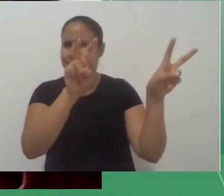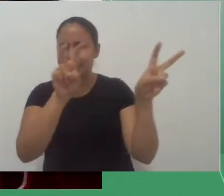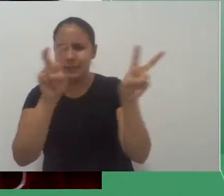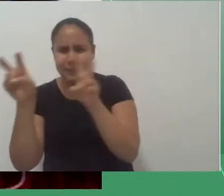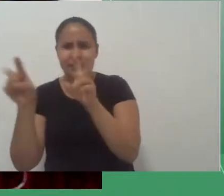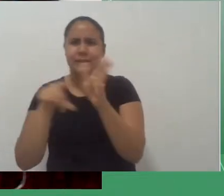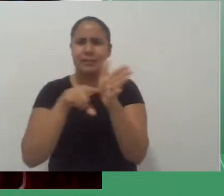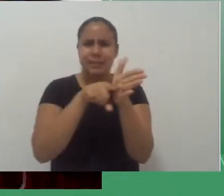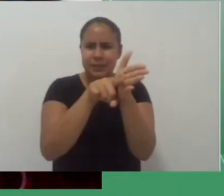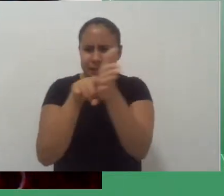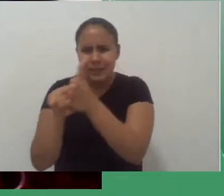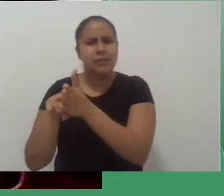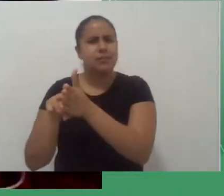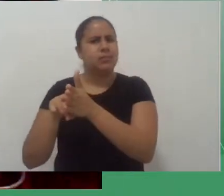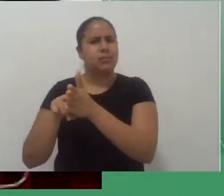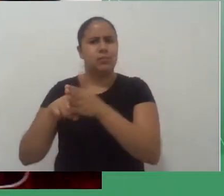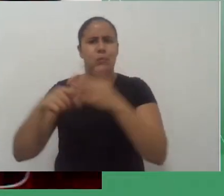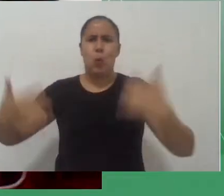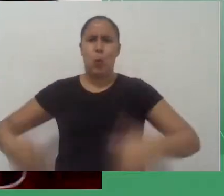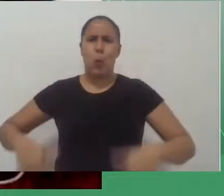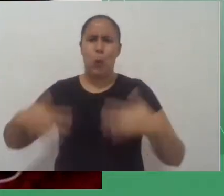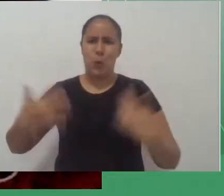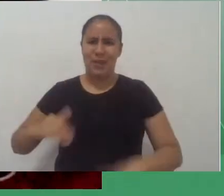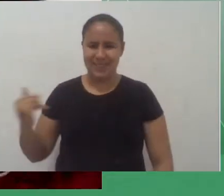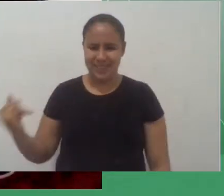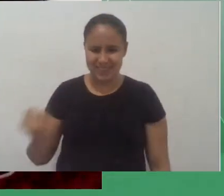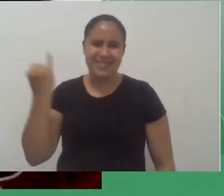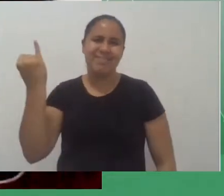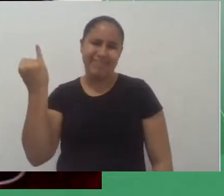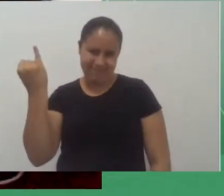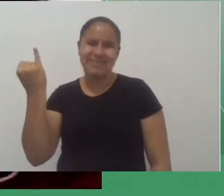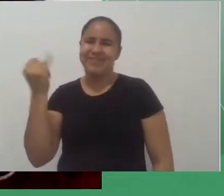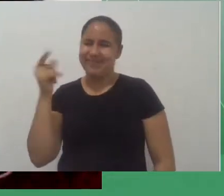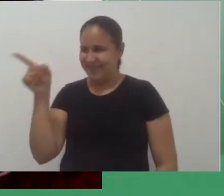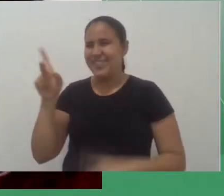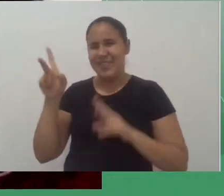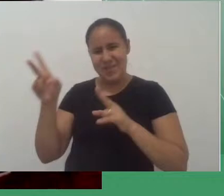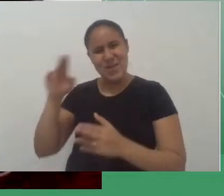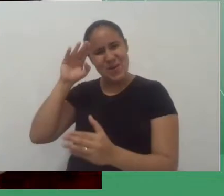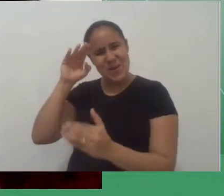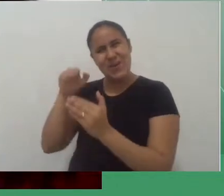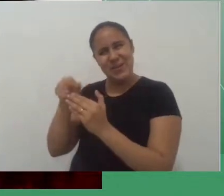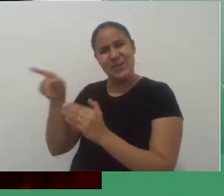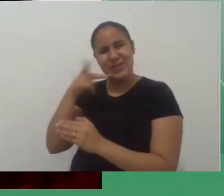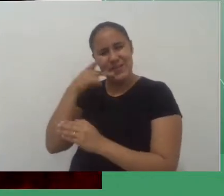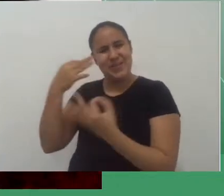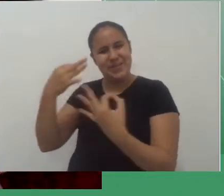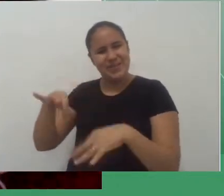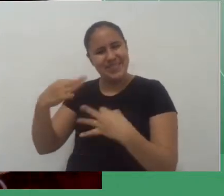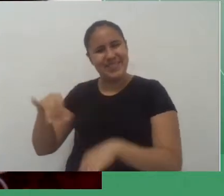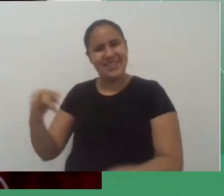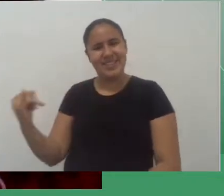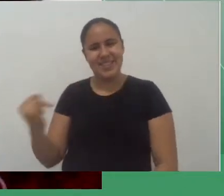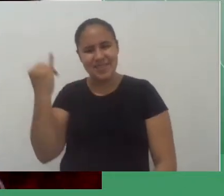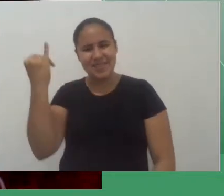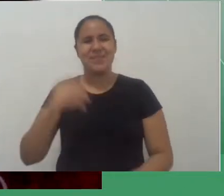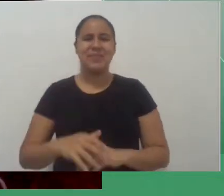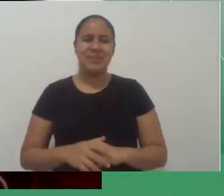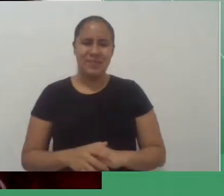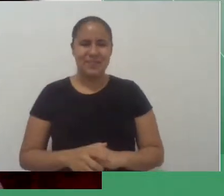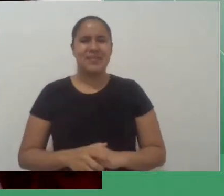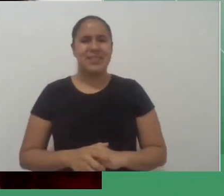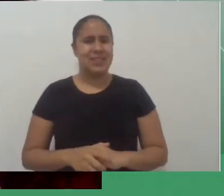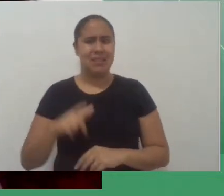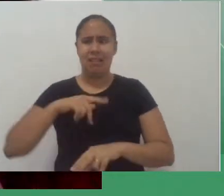pertinentes como a professora falou e assim essa diversidade né de temas e ao